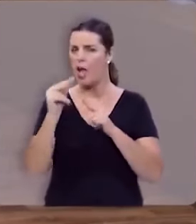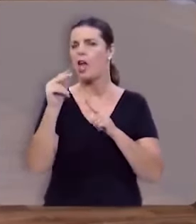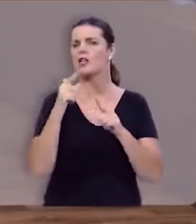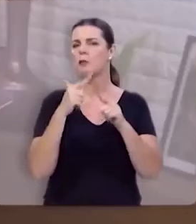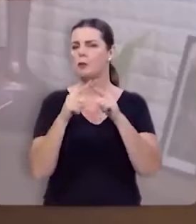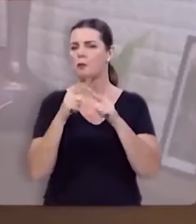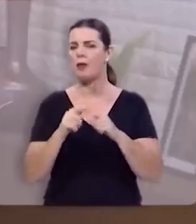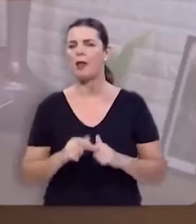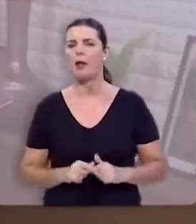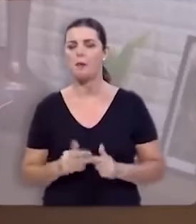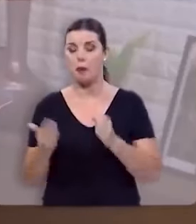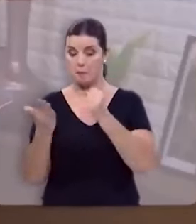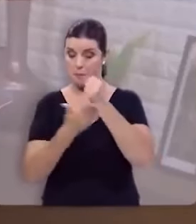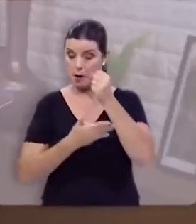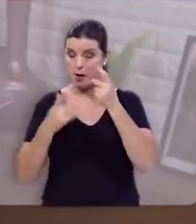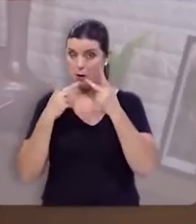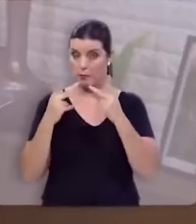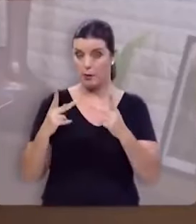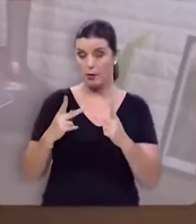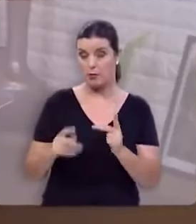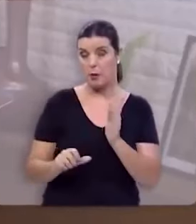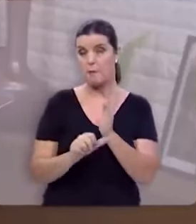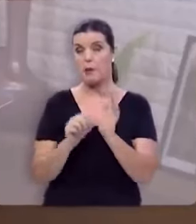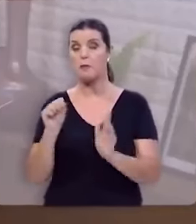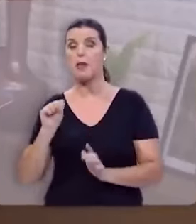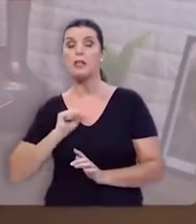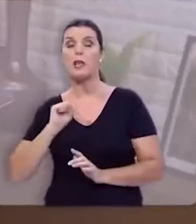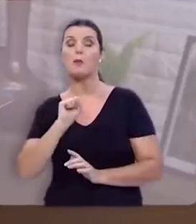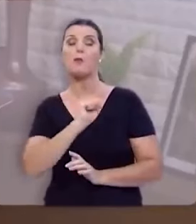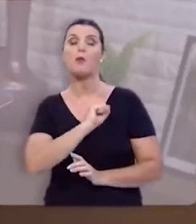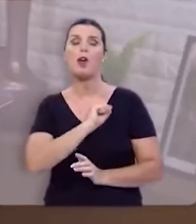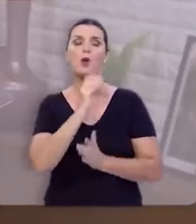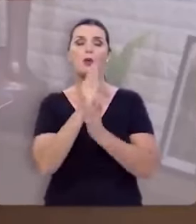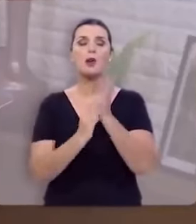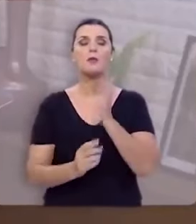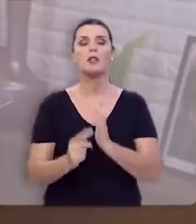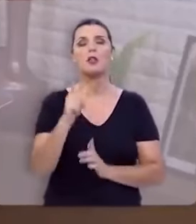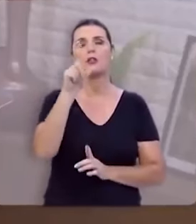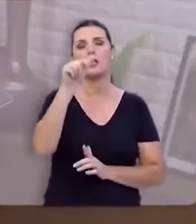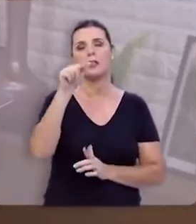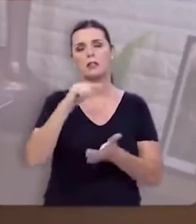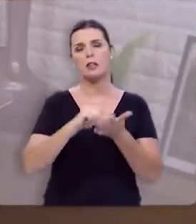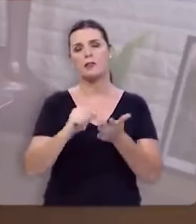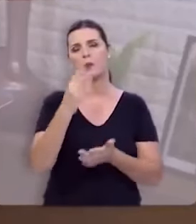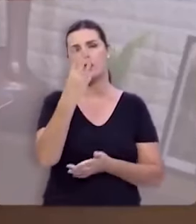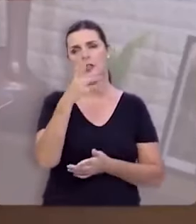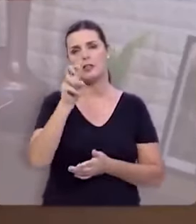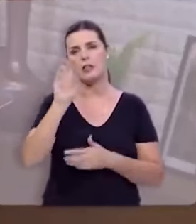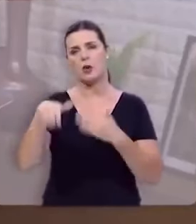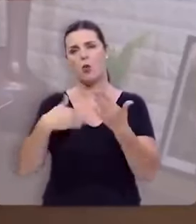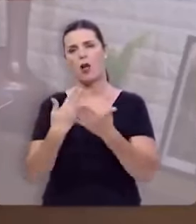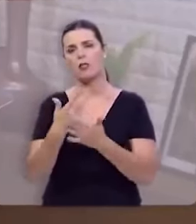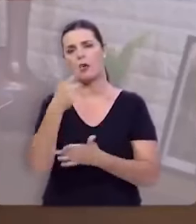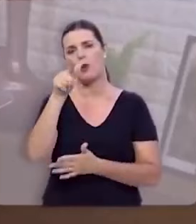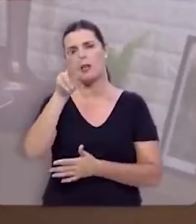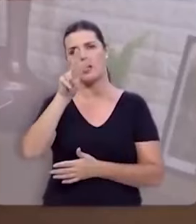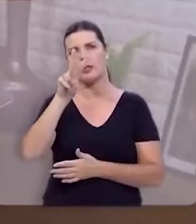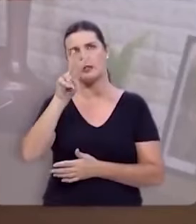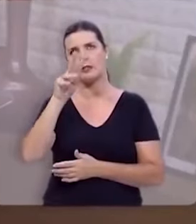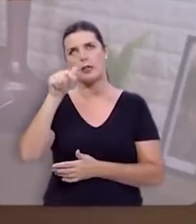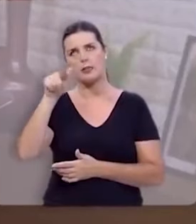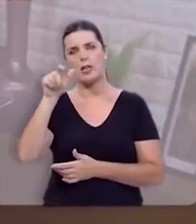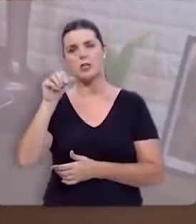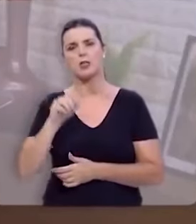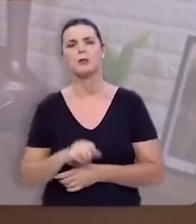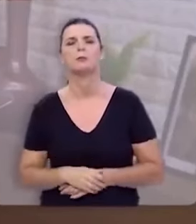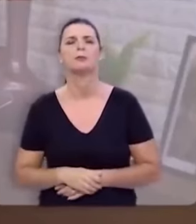gigantes e vamos basear esta mensagem em 1 Samuel 17 versos 45 a 47